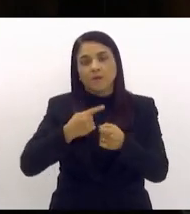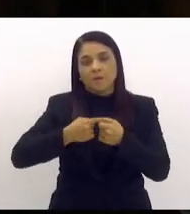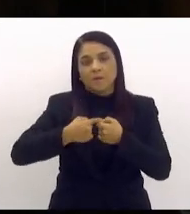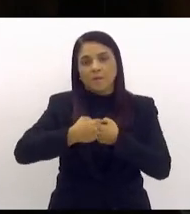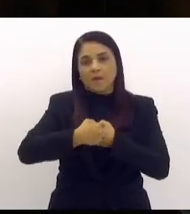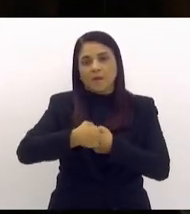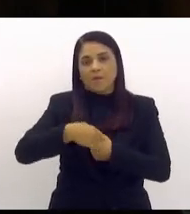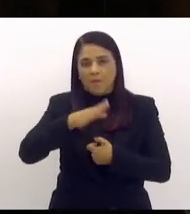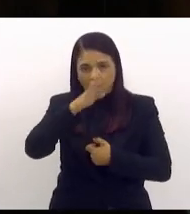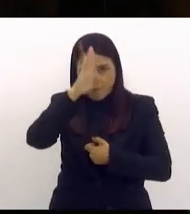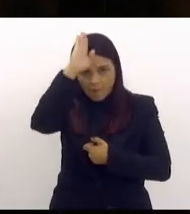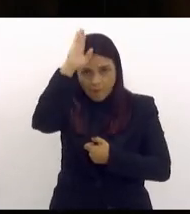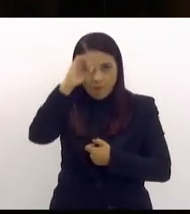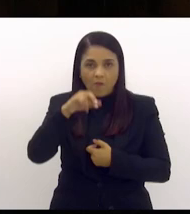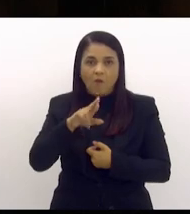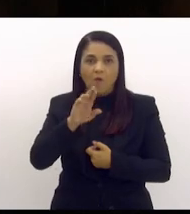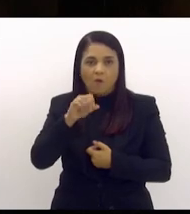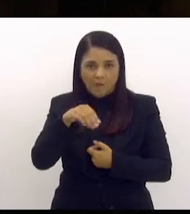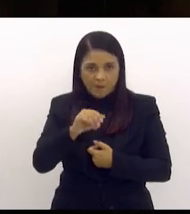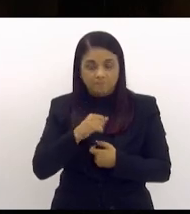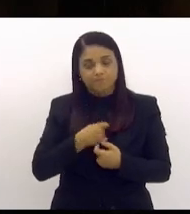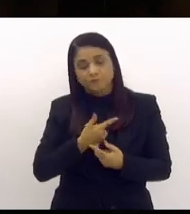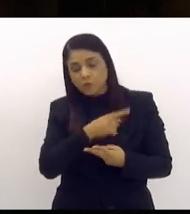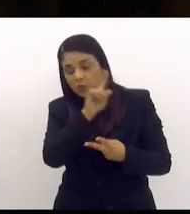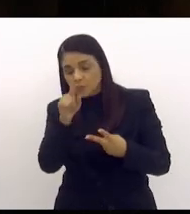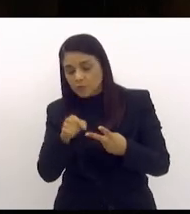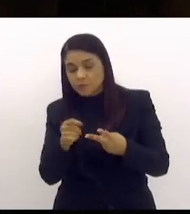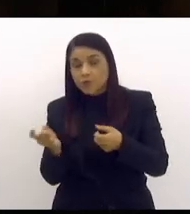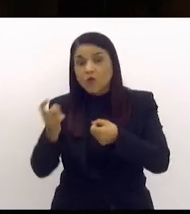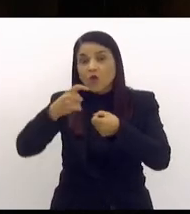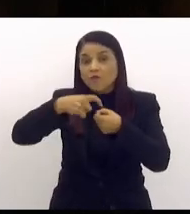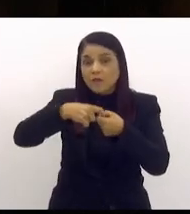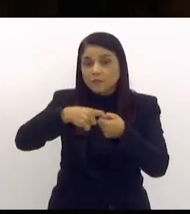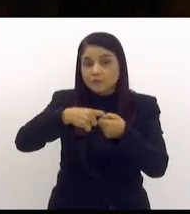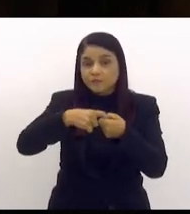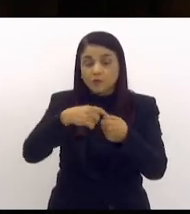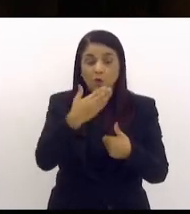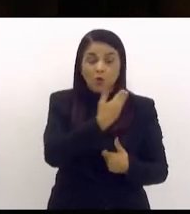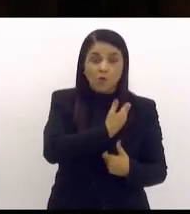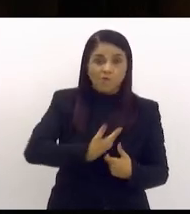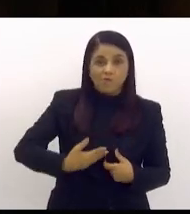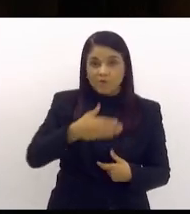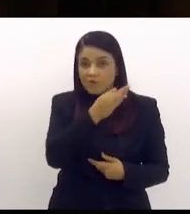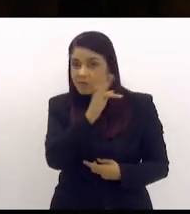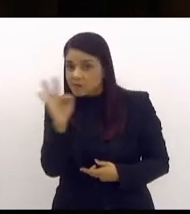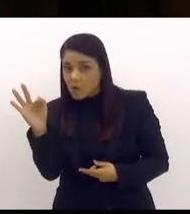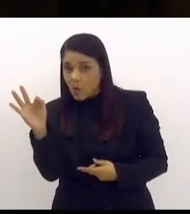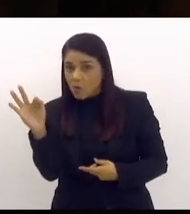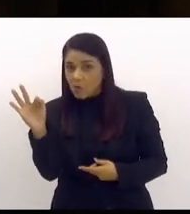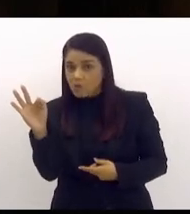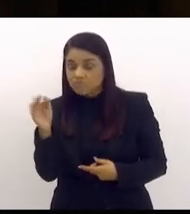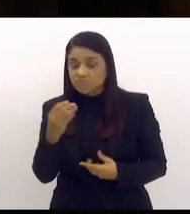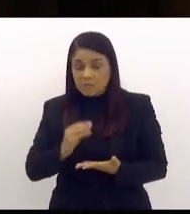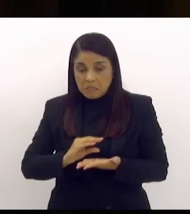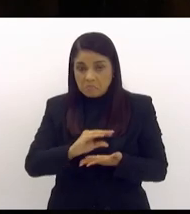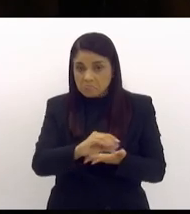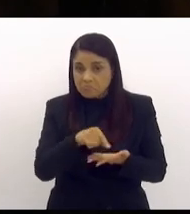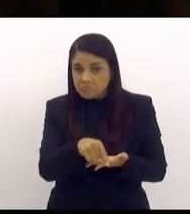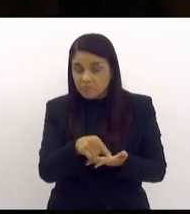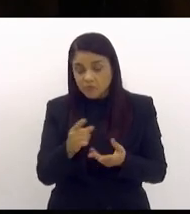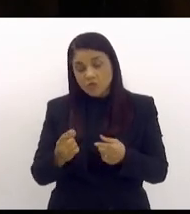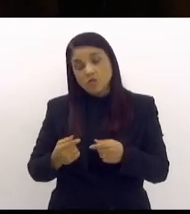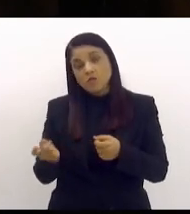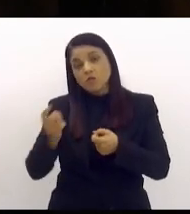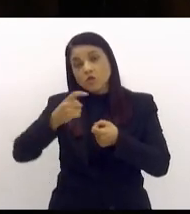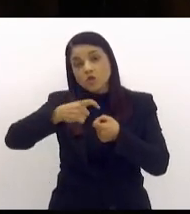Roma o outro convênio é entre o governo federal que encaminhou o verbo e o convênio